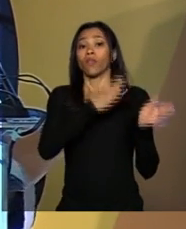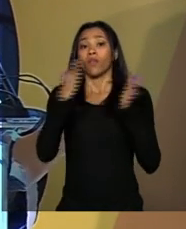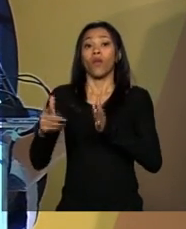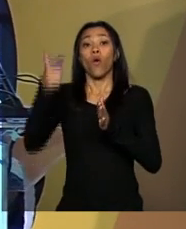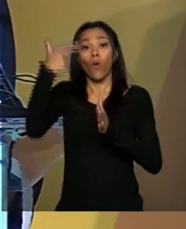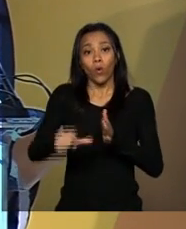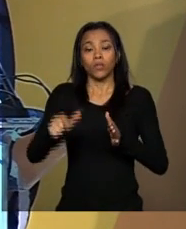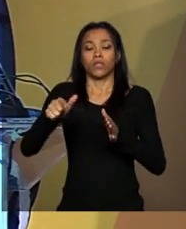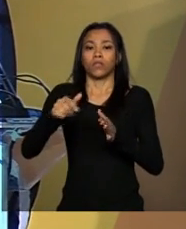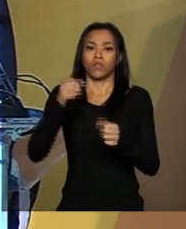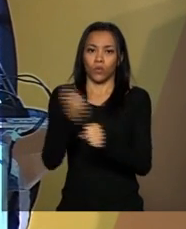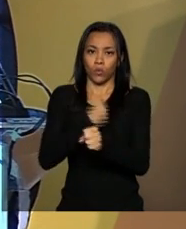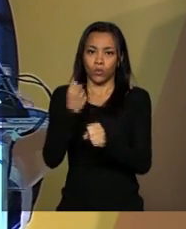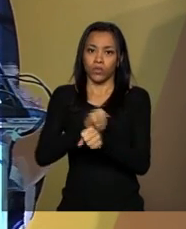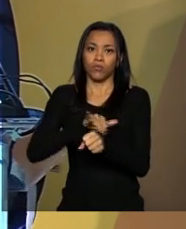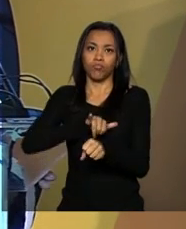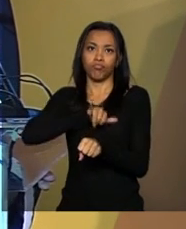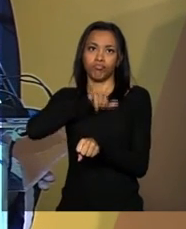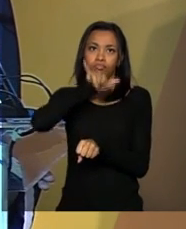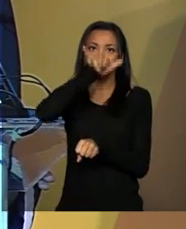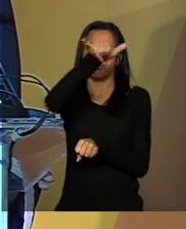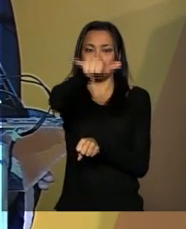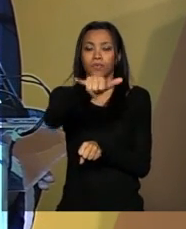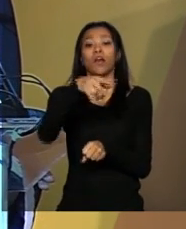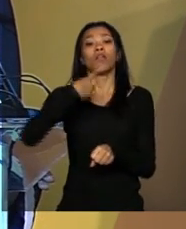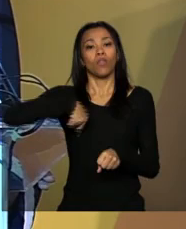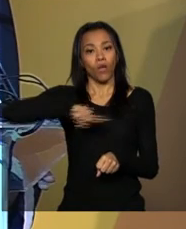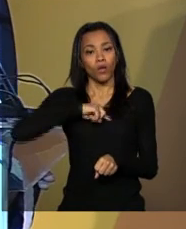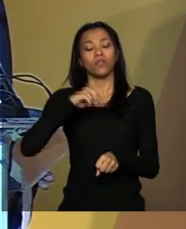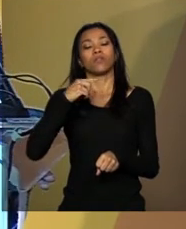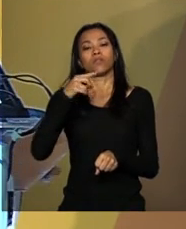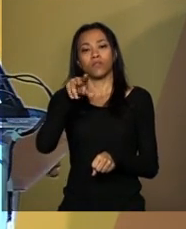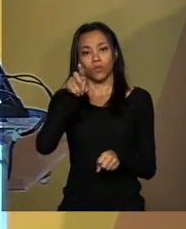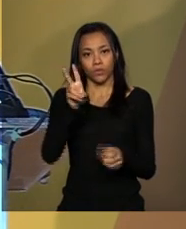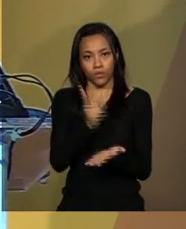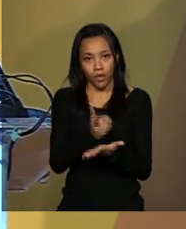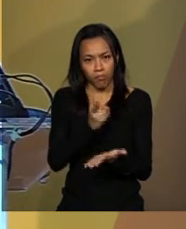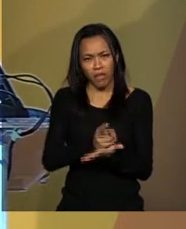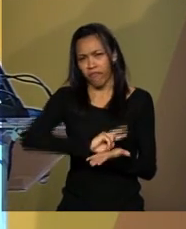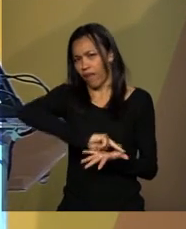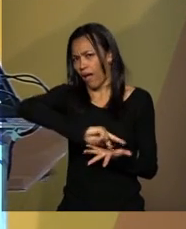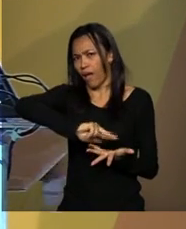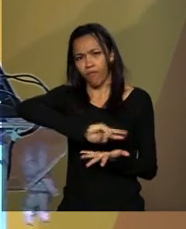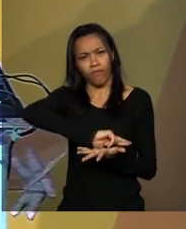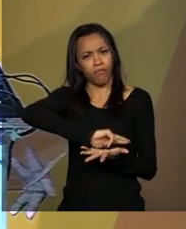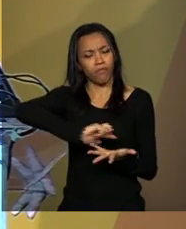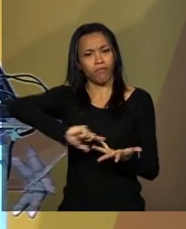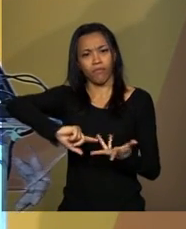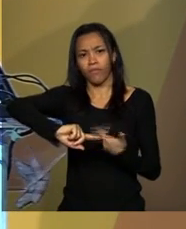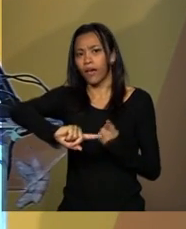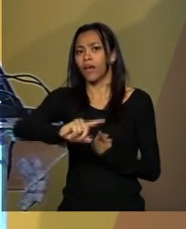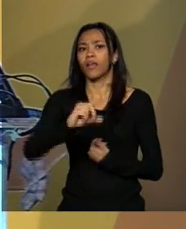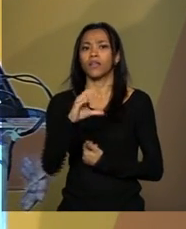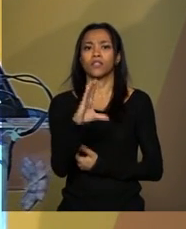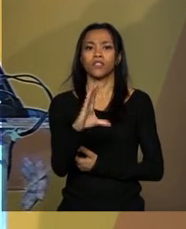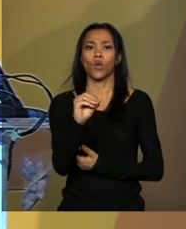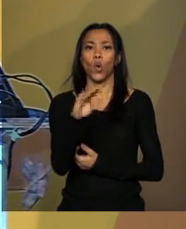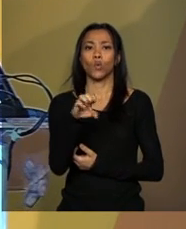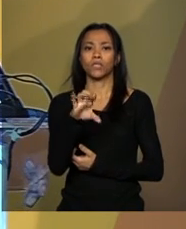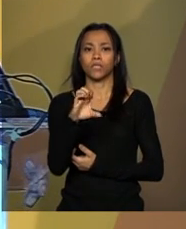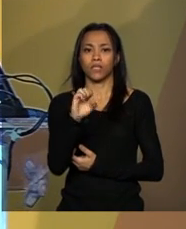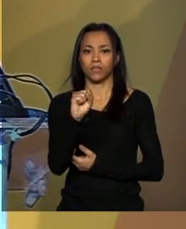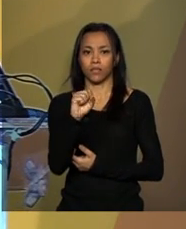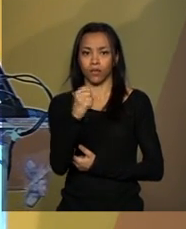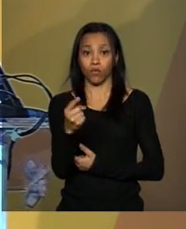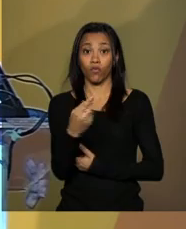fizemos concessões, no meu primeiro mandato, várias concessões de aeroportos, foram seis concessões,